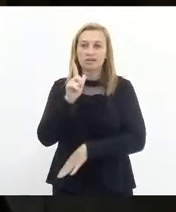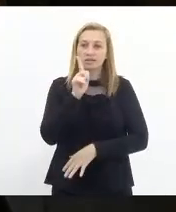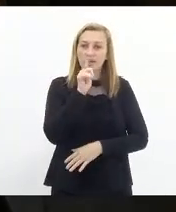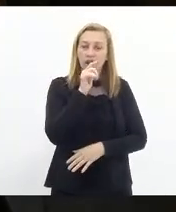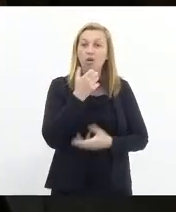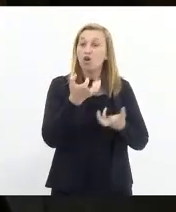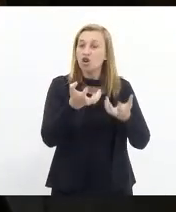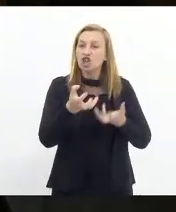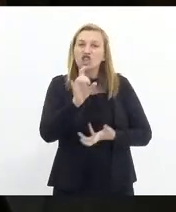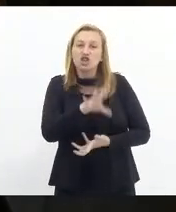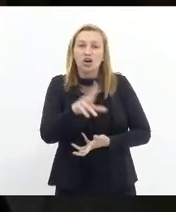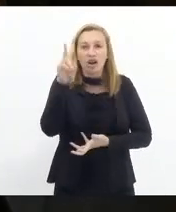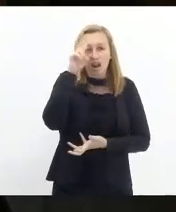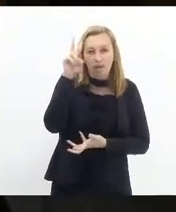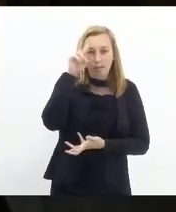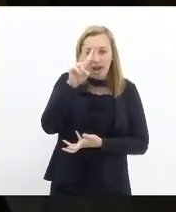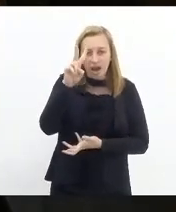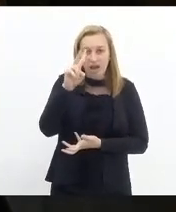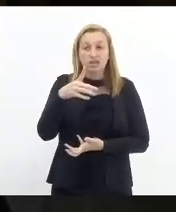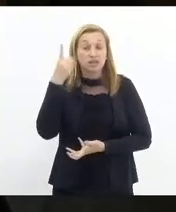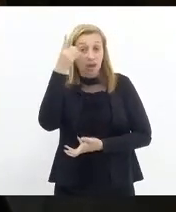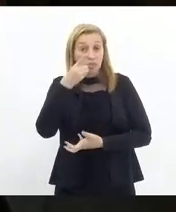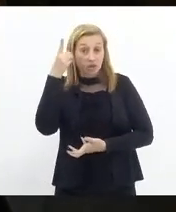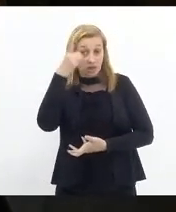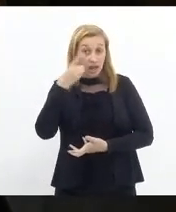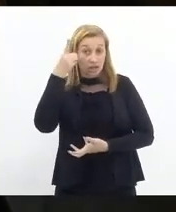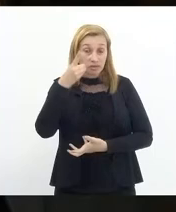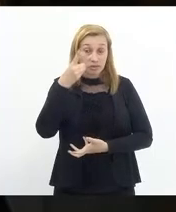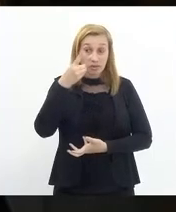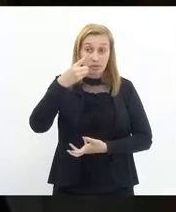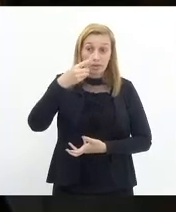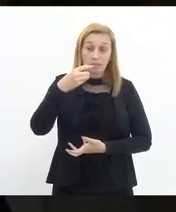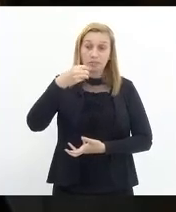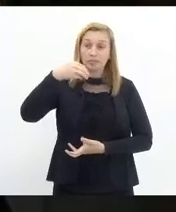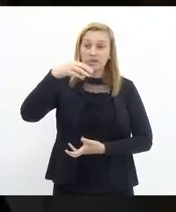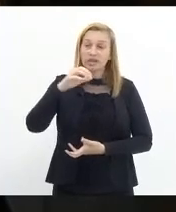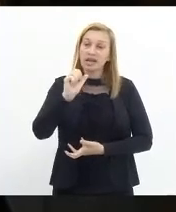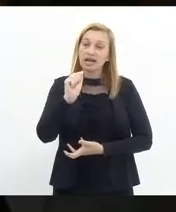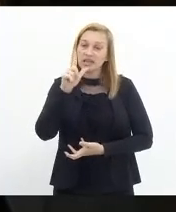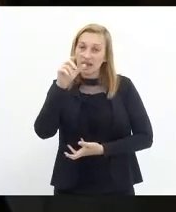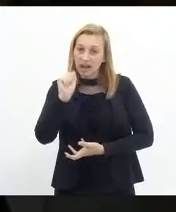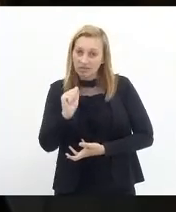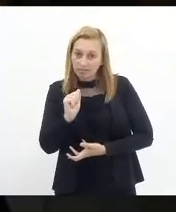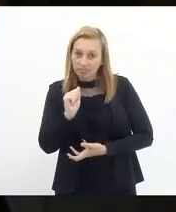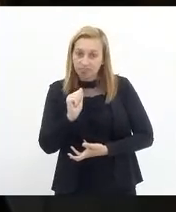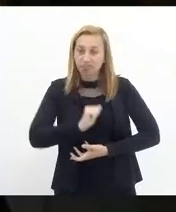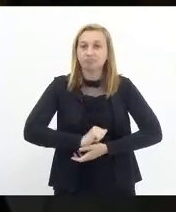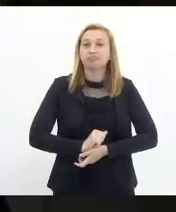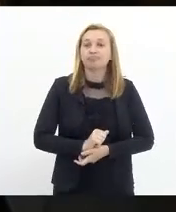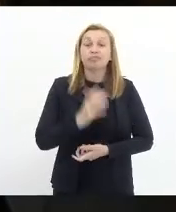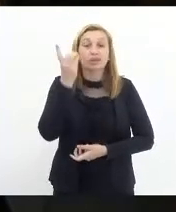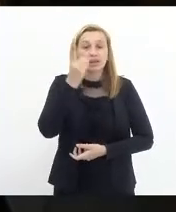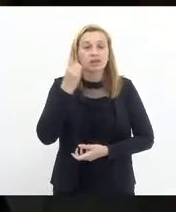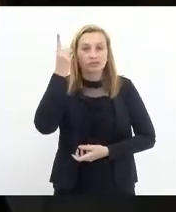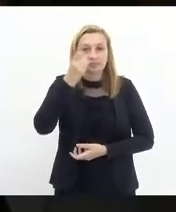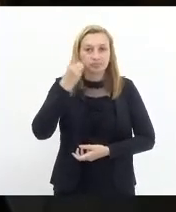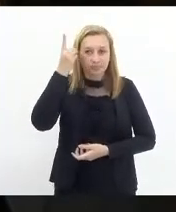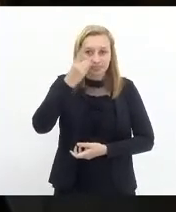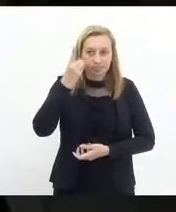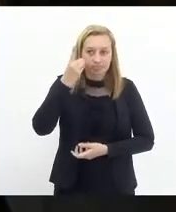só lembrar deputado Márcio Canella que a deputada